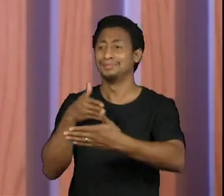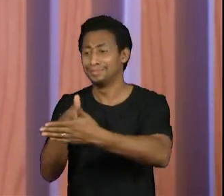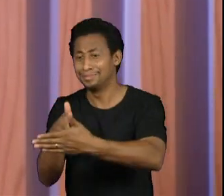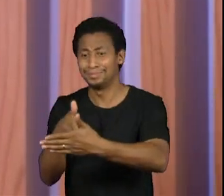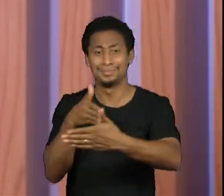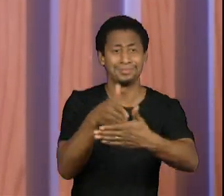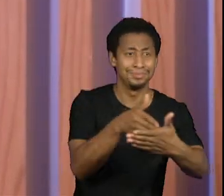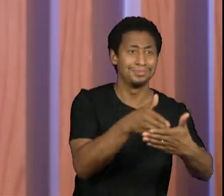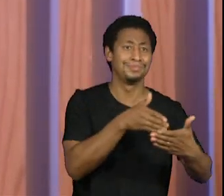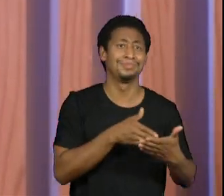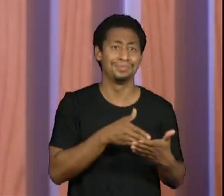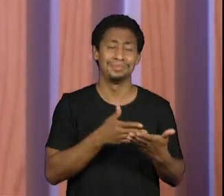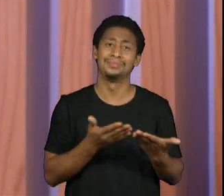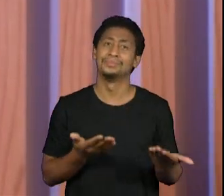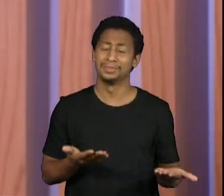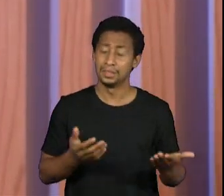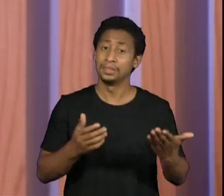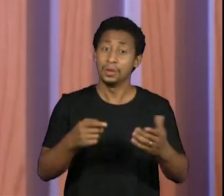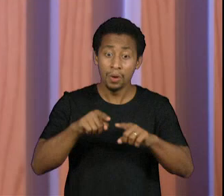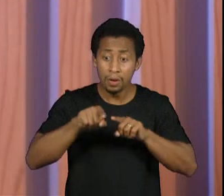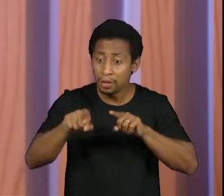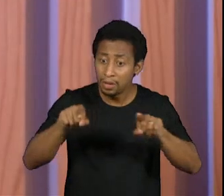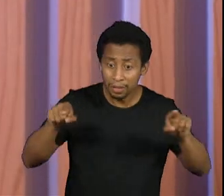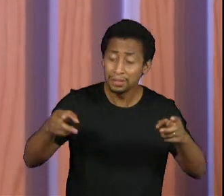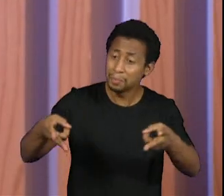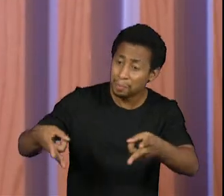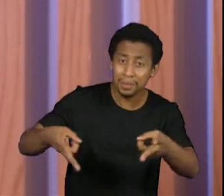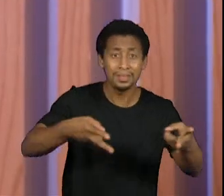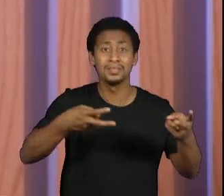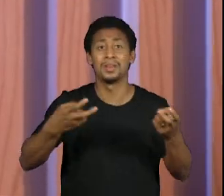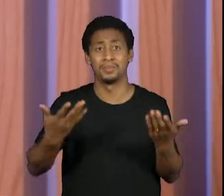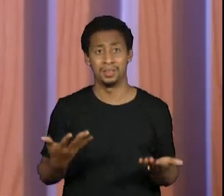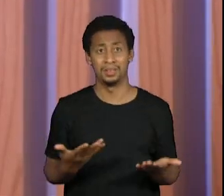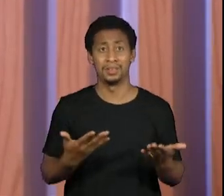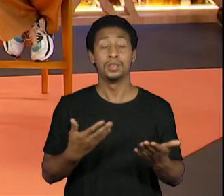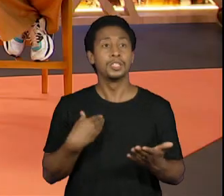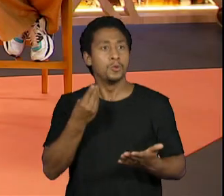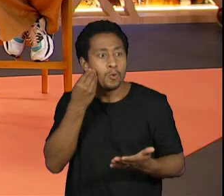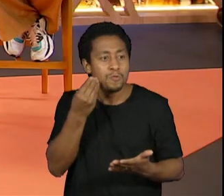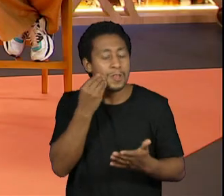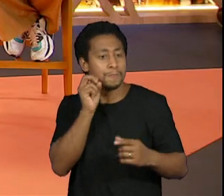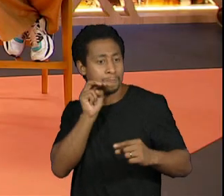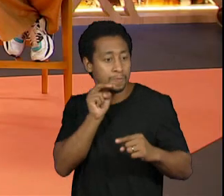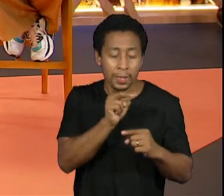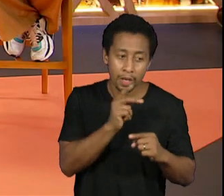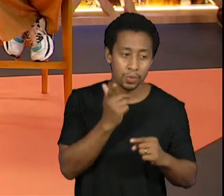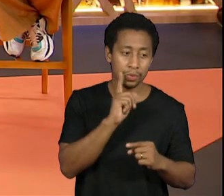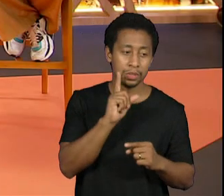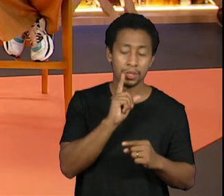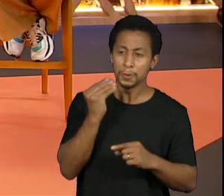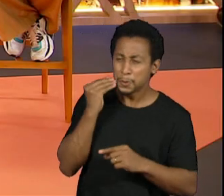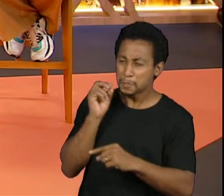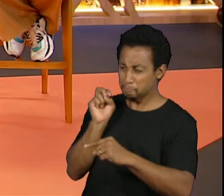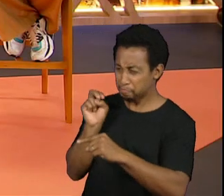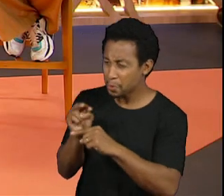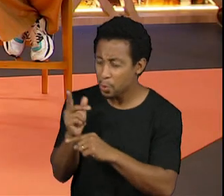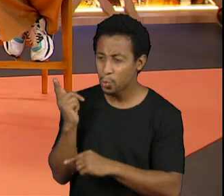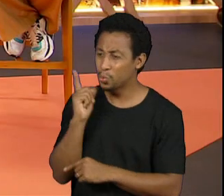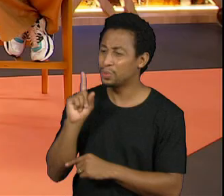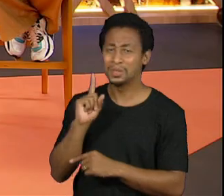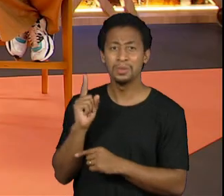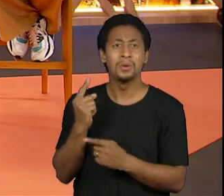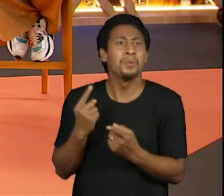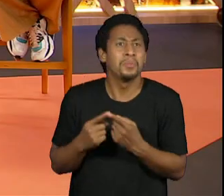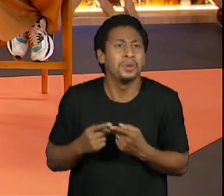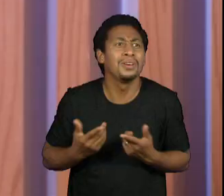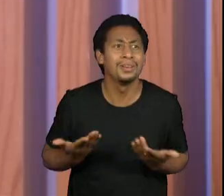colocado, de que a nossa não chegada a esses espaços são por conta de barreiras e não por falta de competência. Não, A gente percebe que